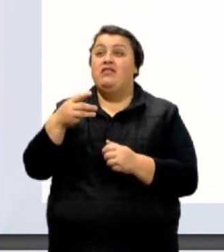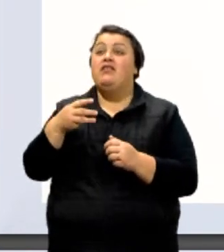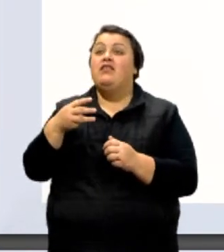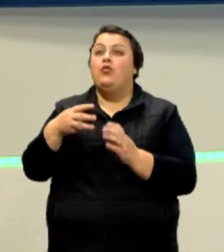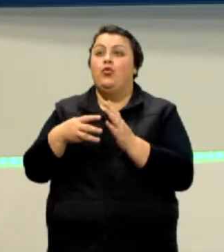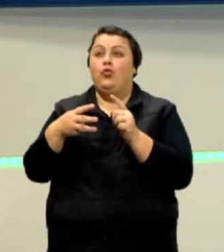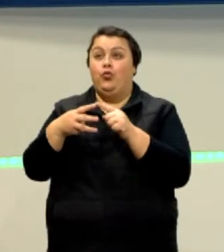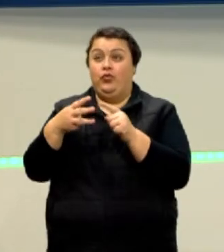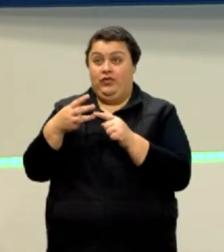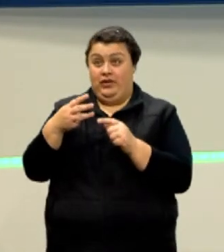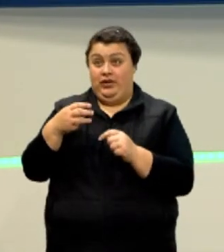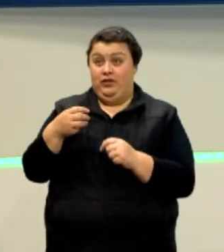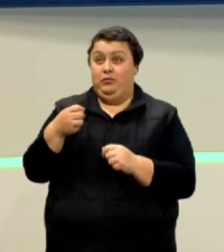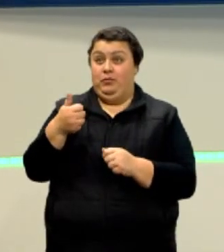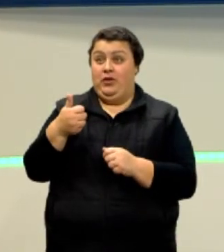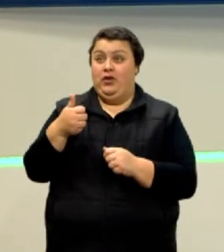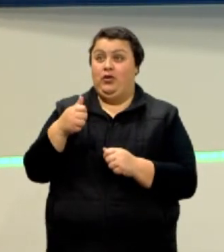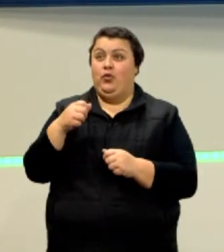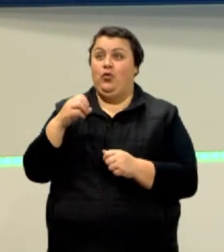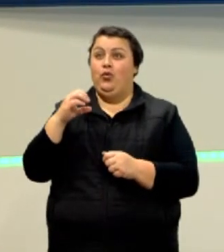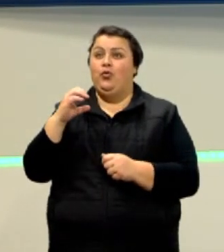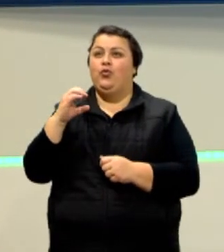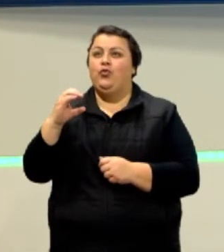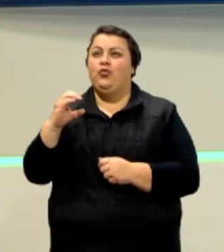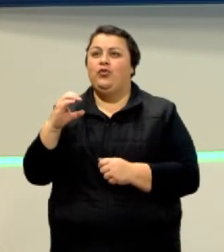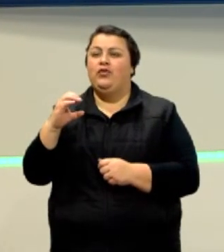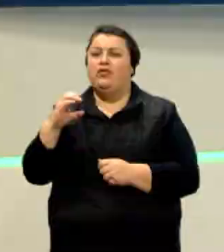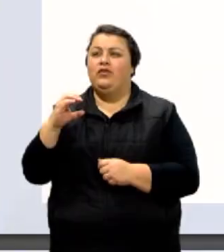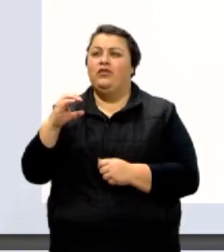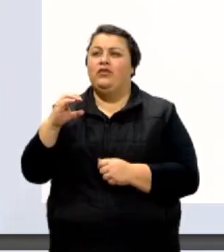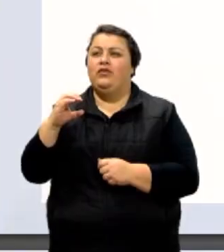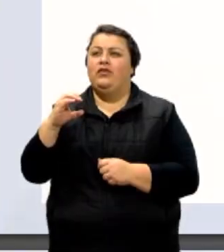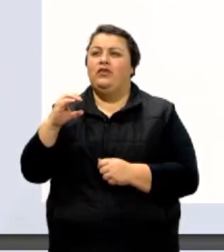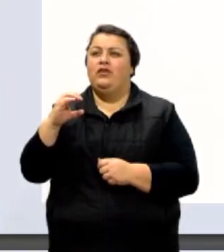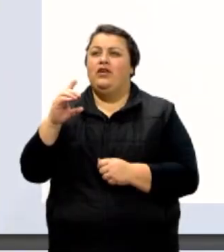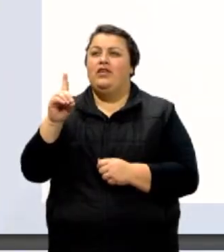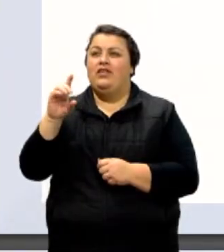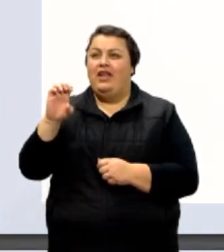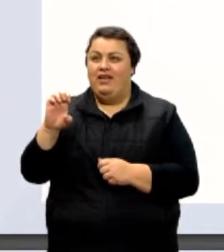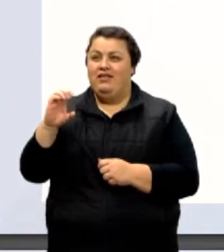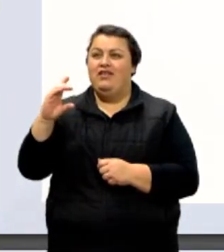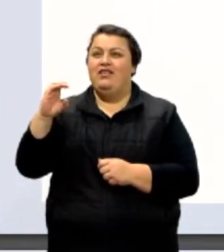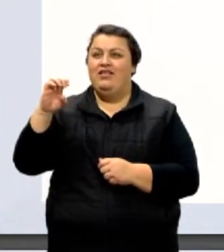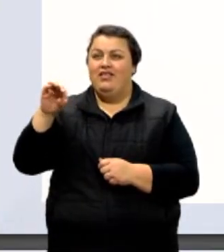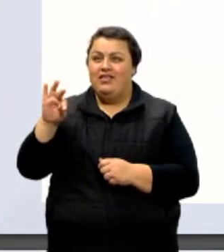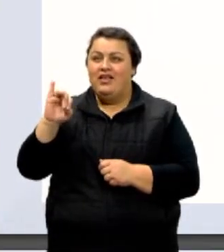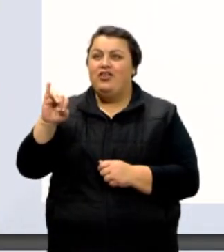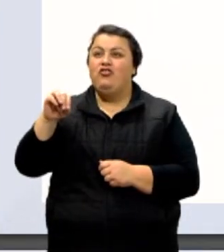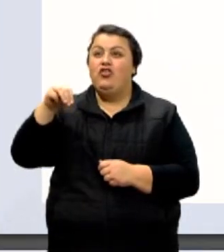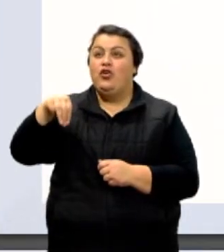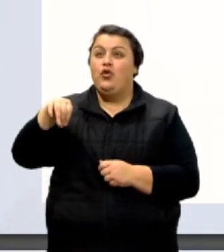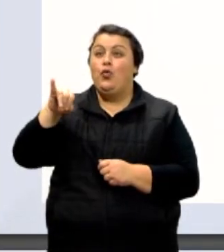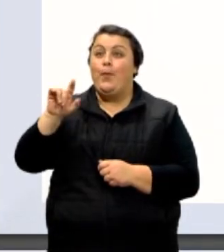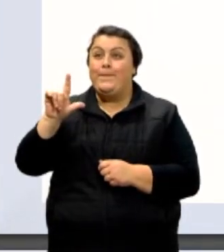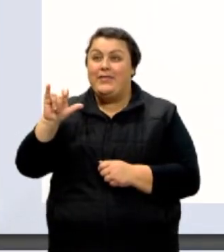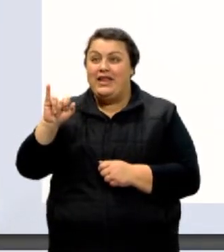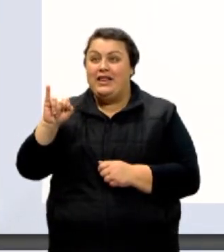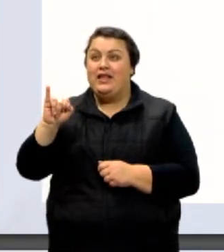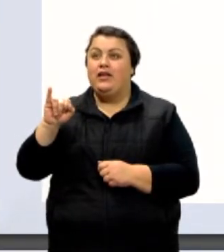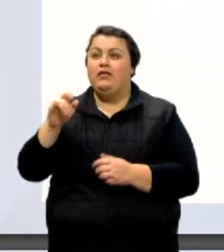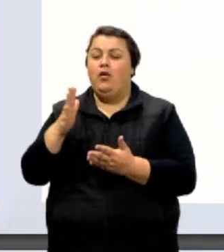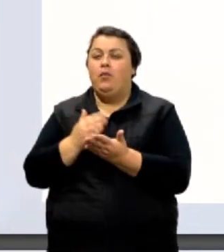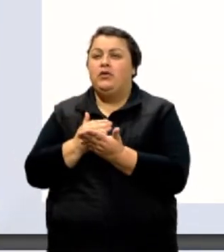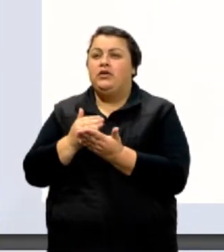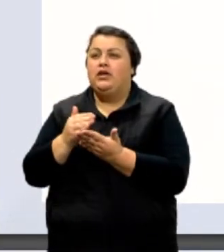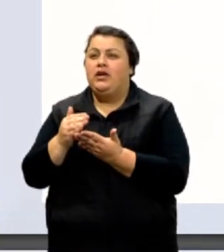sistema métrico. O décio, o cento e o mili. Sim. A partir daí, com o tempo, o